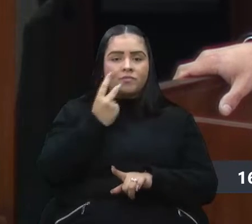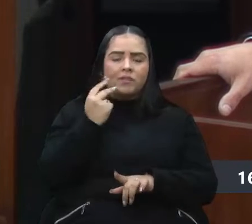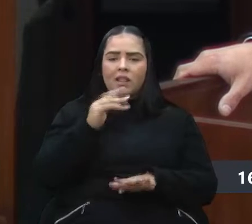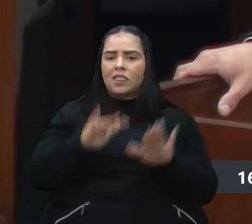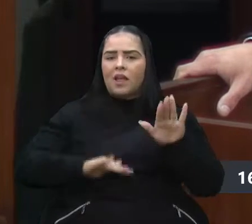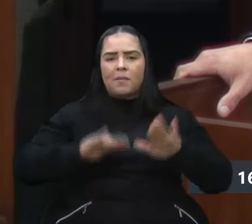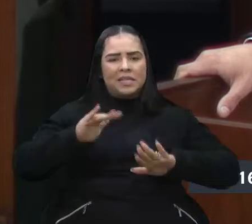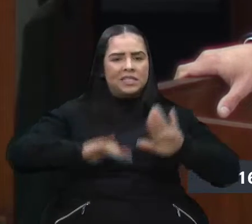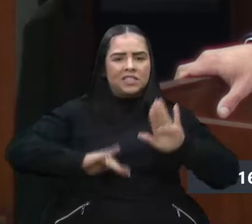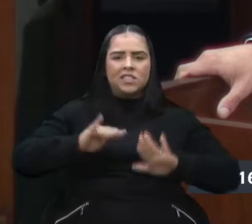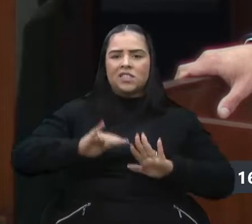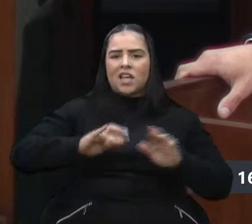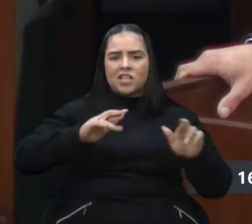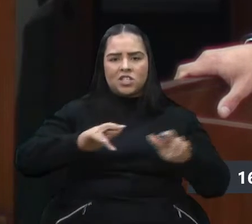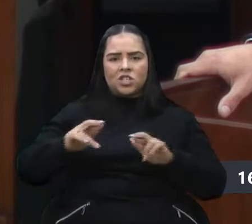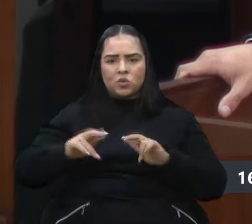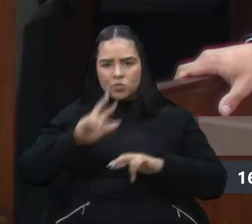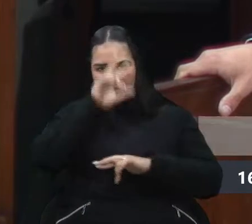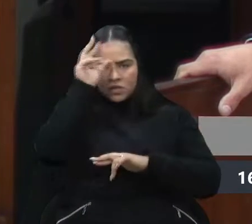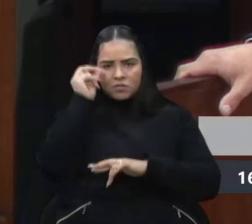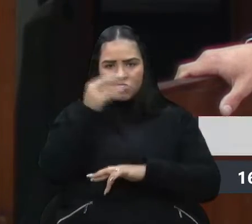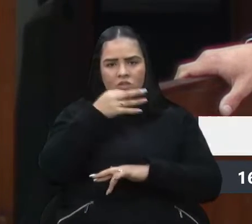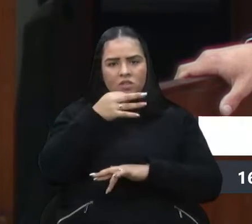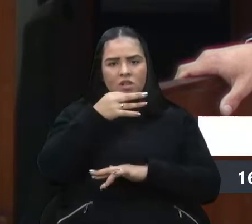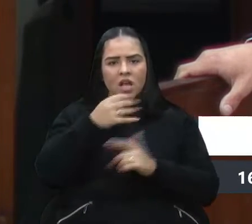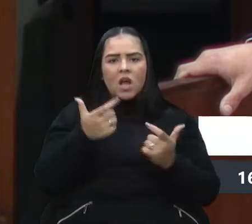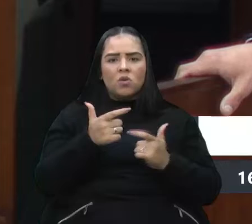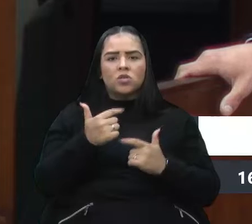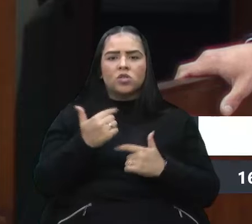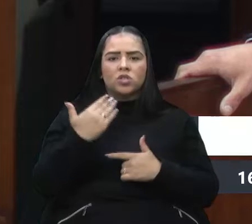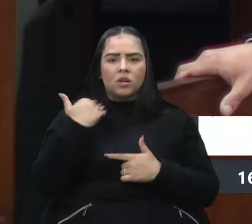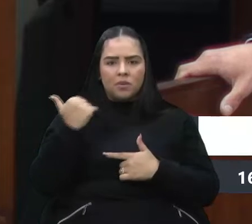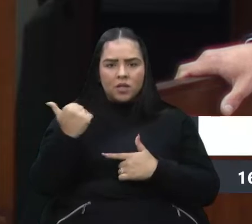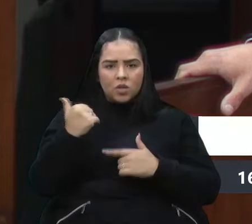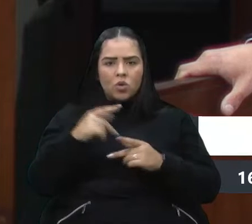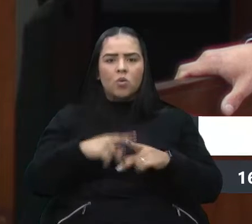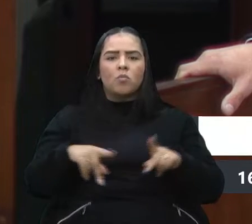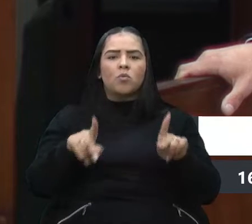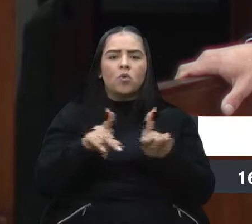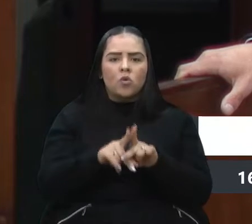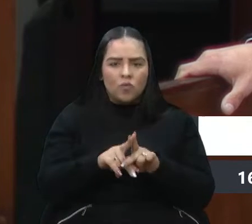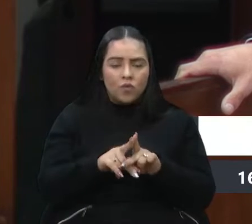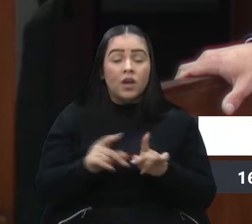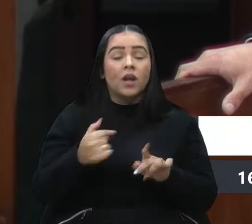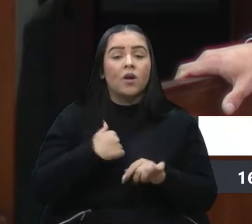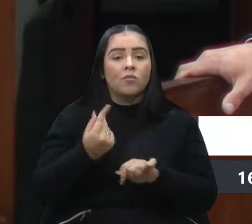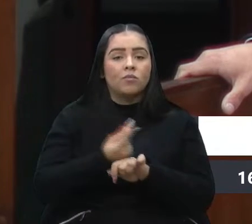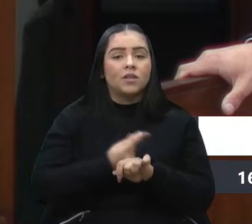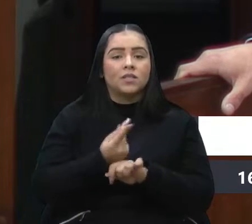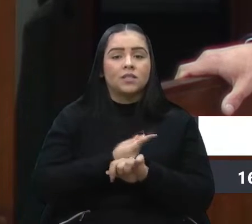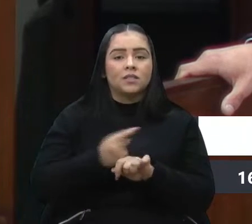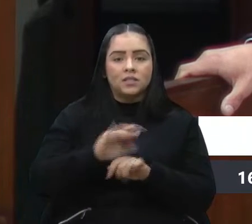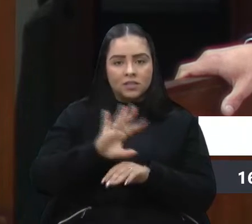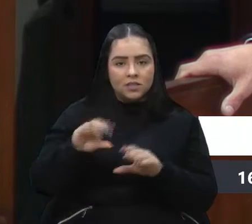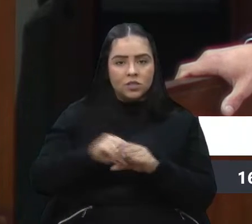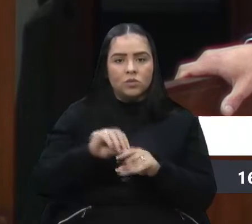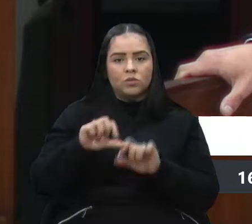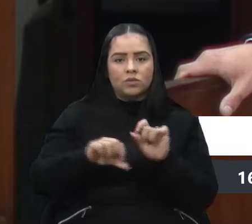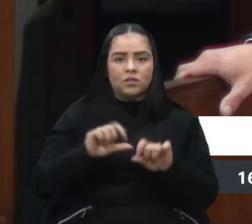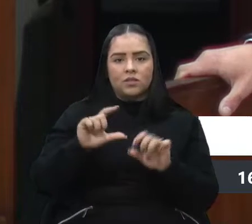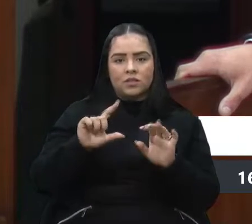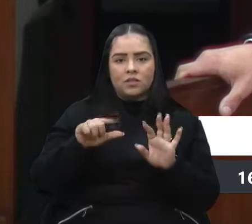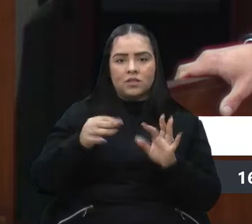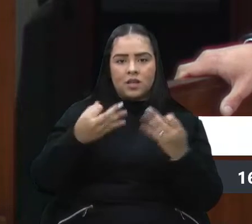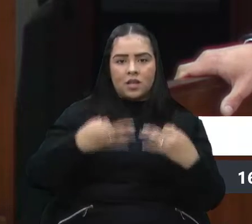região do município de Caxias do Sul, onde eu for chamado pela população, procurarei, dentro das devidas legalidades,